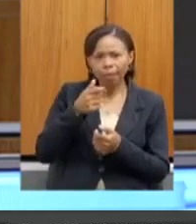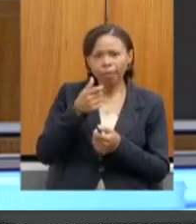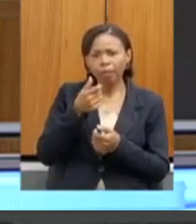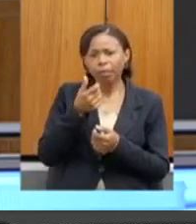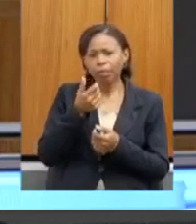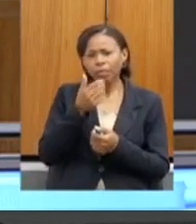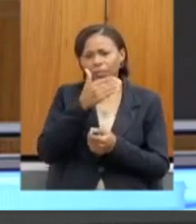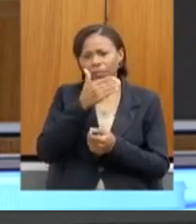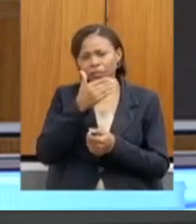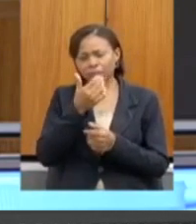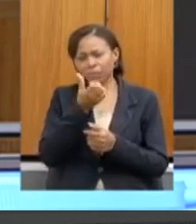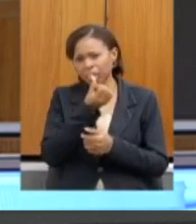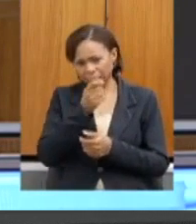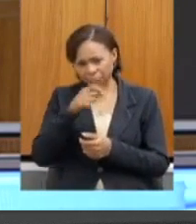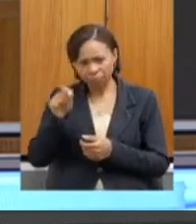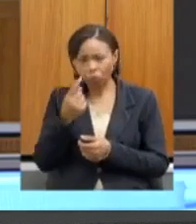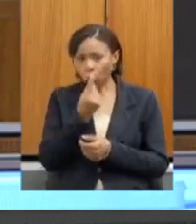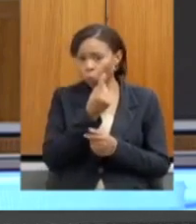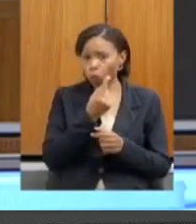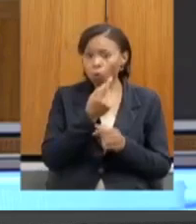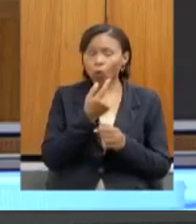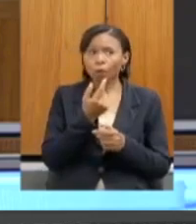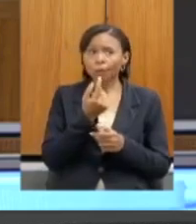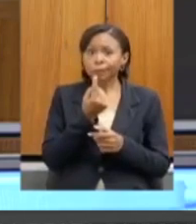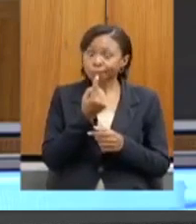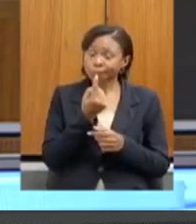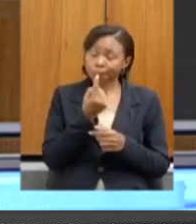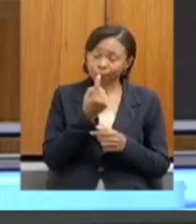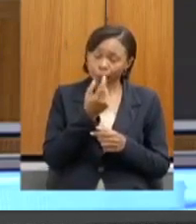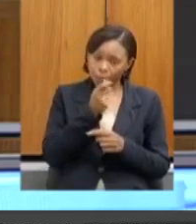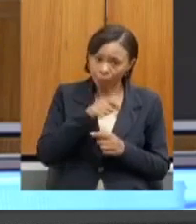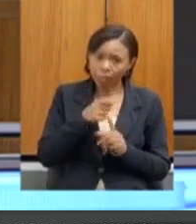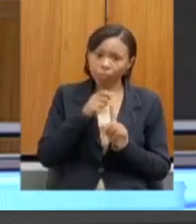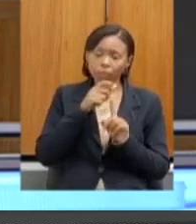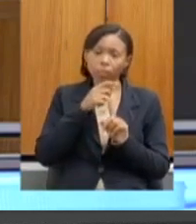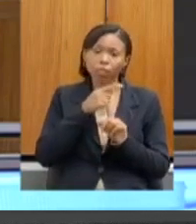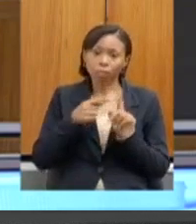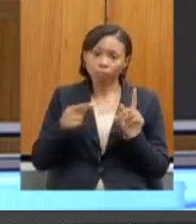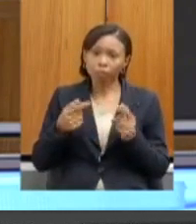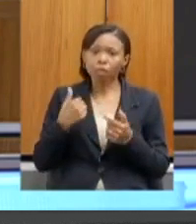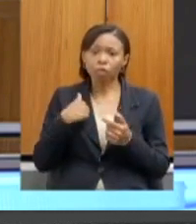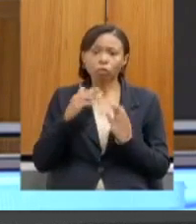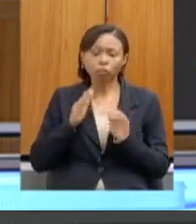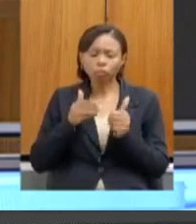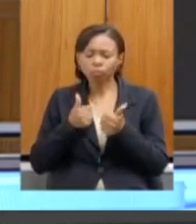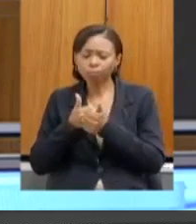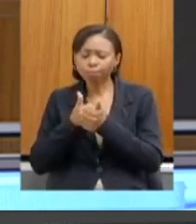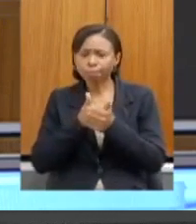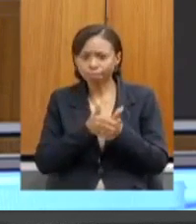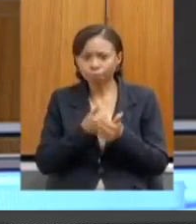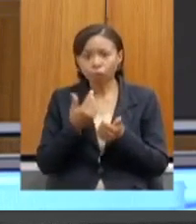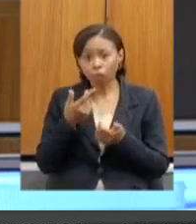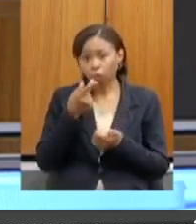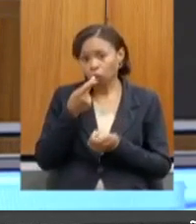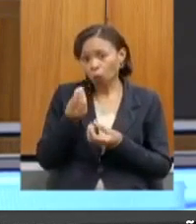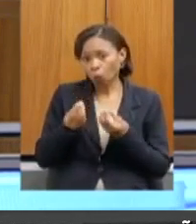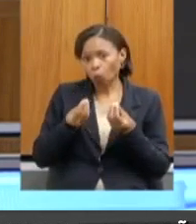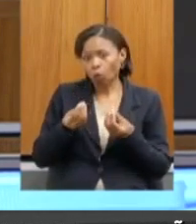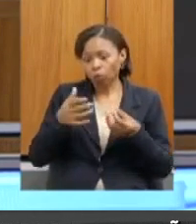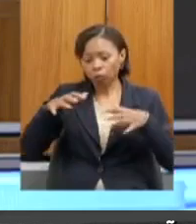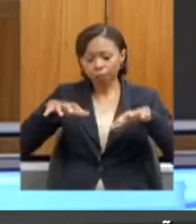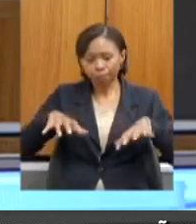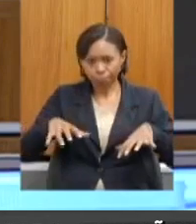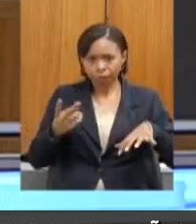um reporte atualizado de qual que a situação dos dois empreendimentos. Então, como a senhora sabe, a Sã